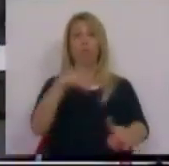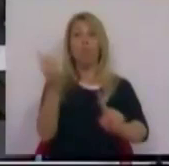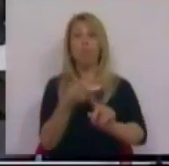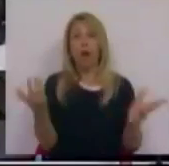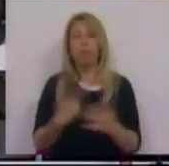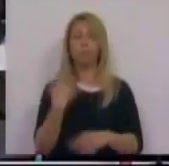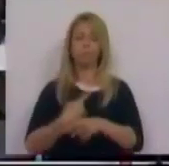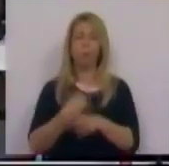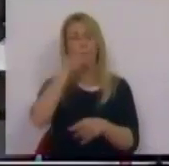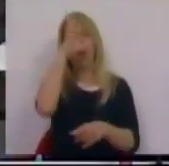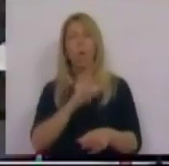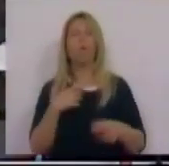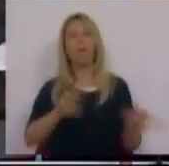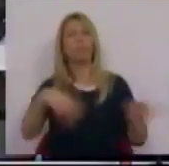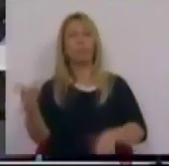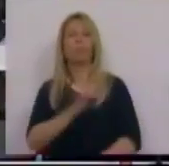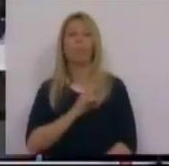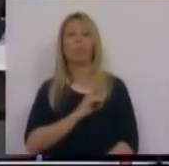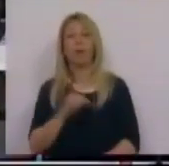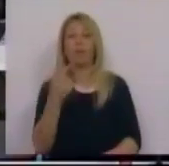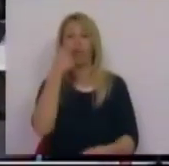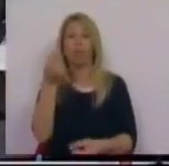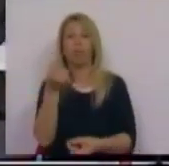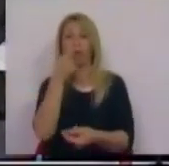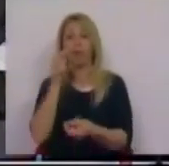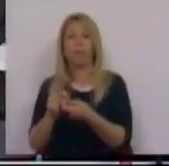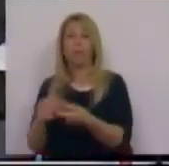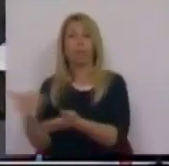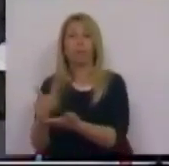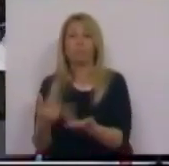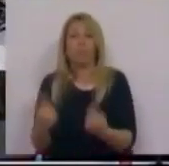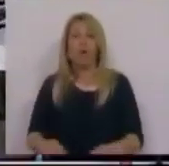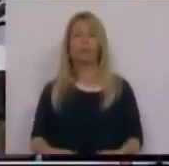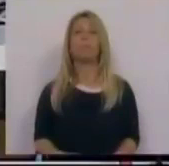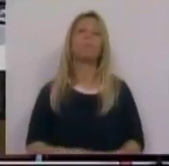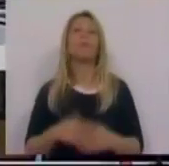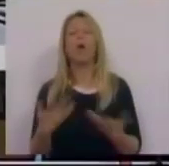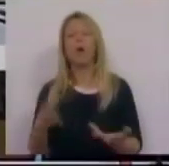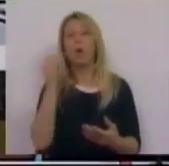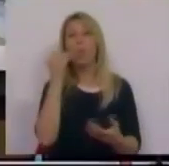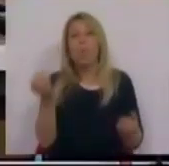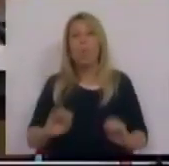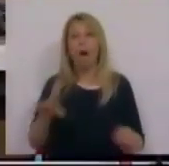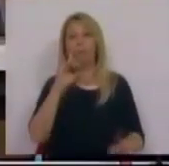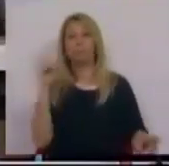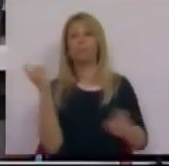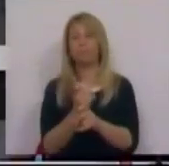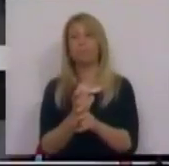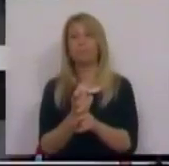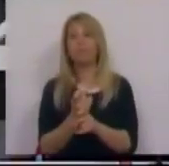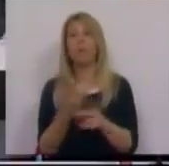privatizou por uma pataca e meia. Ora, aqui percebemos como não há regulador que resista, não há